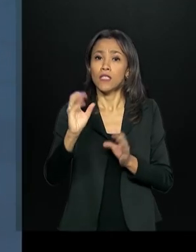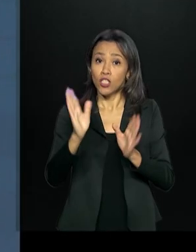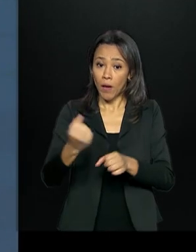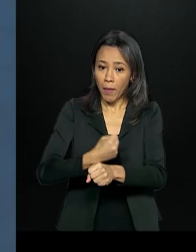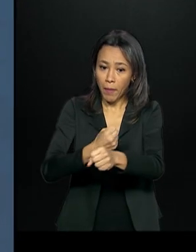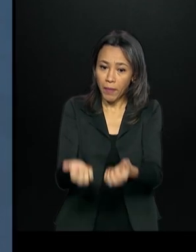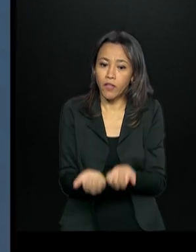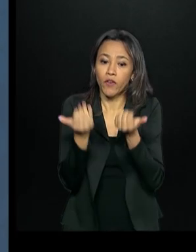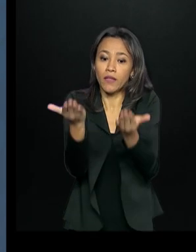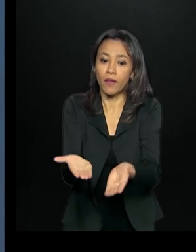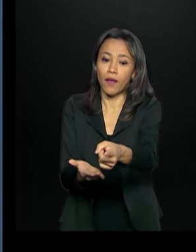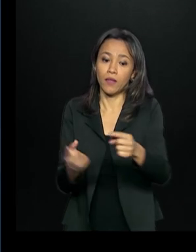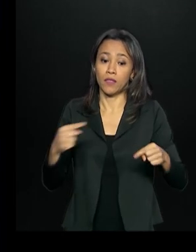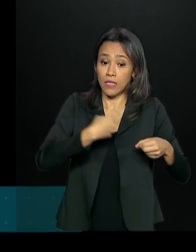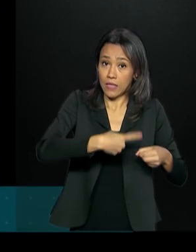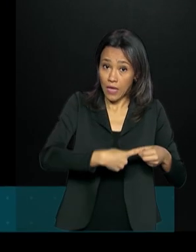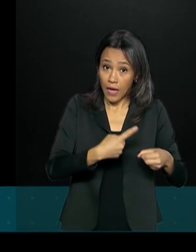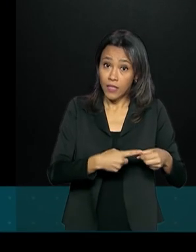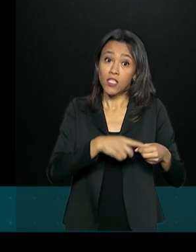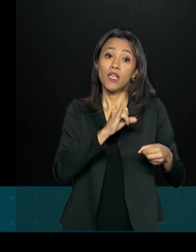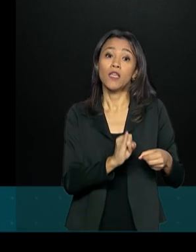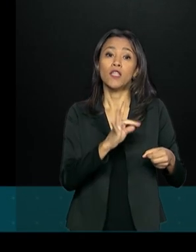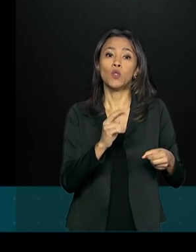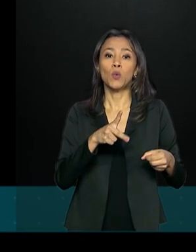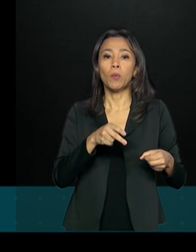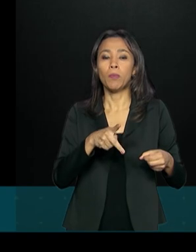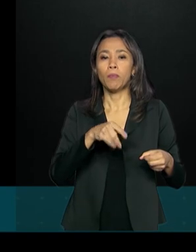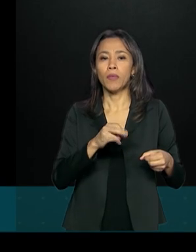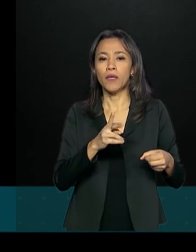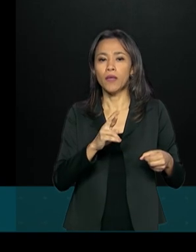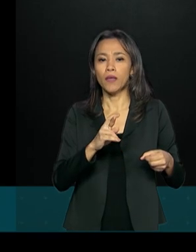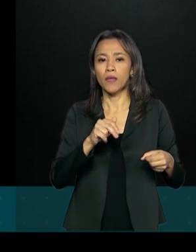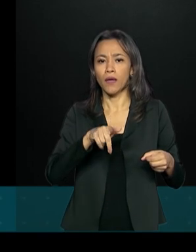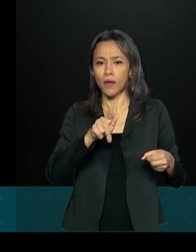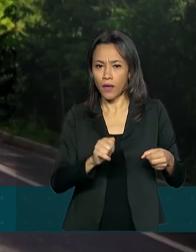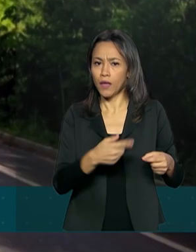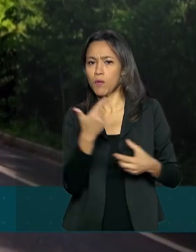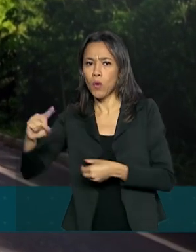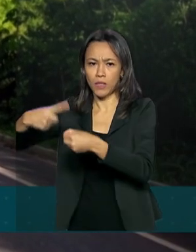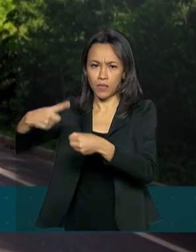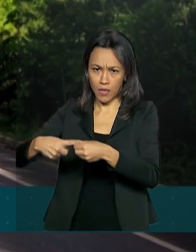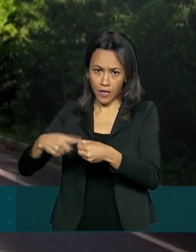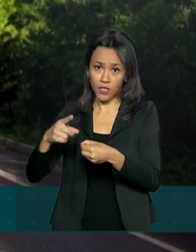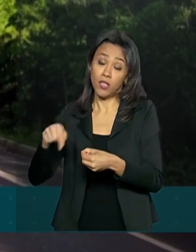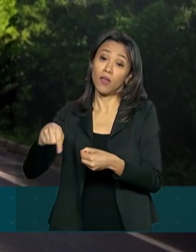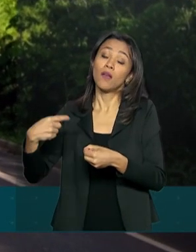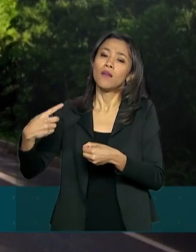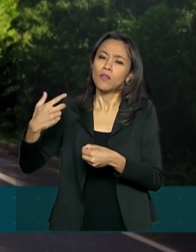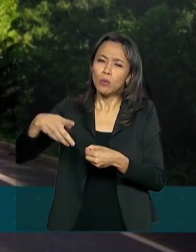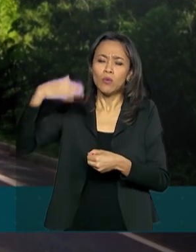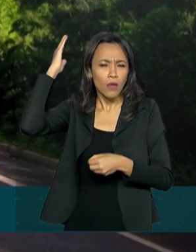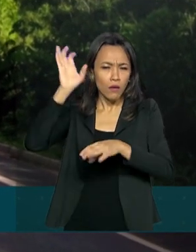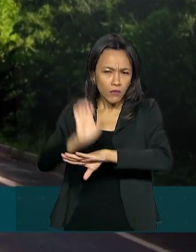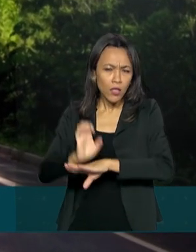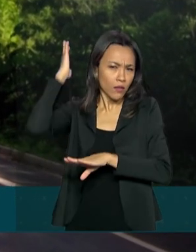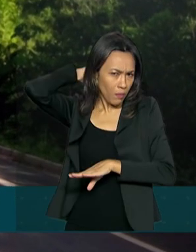nesse fim de semana entre os municípios de Itupiranga e Novo Repatriamento no Pará, Repartimento no Pará. O trecho faz